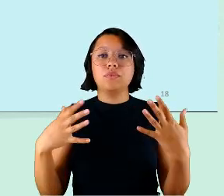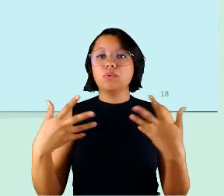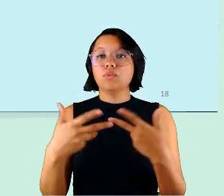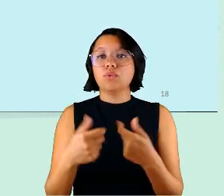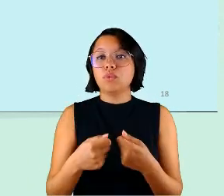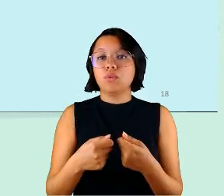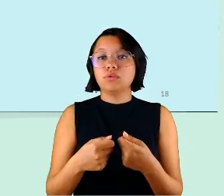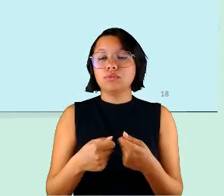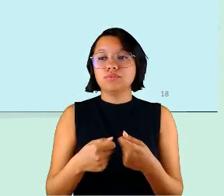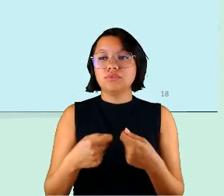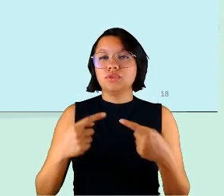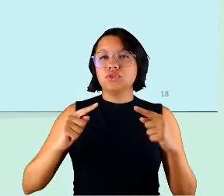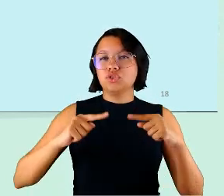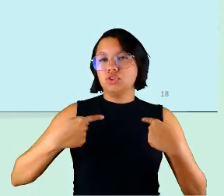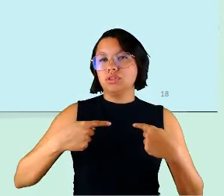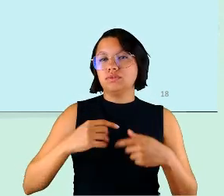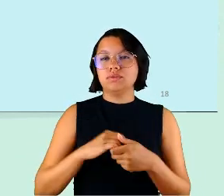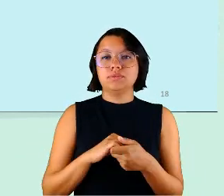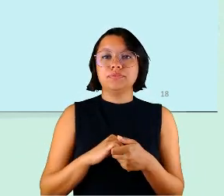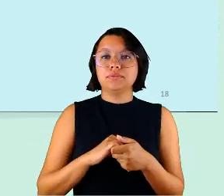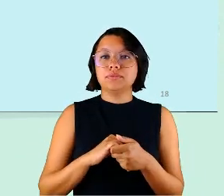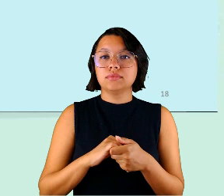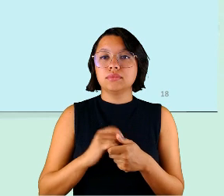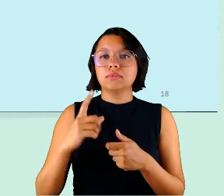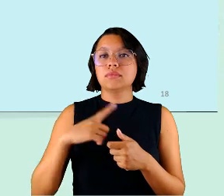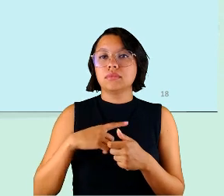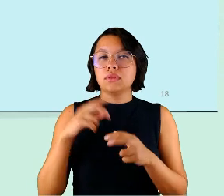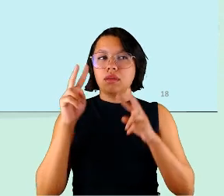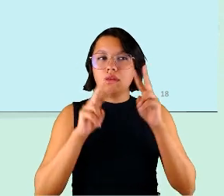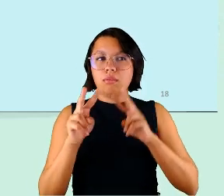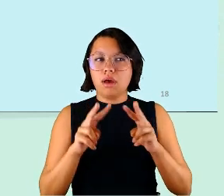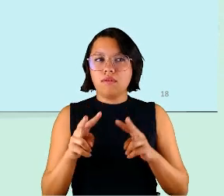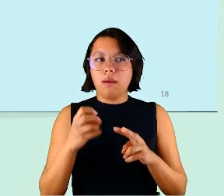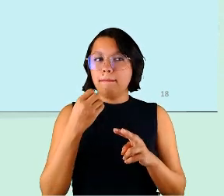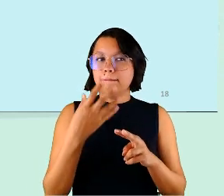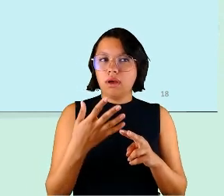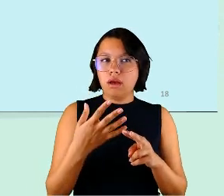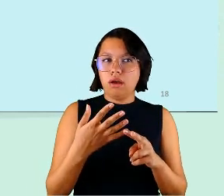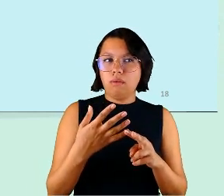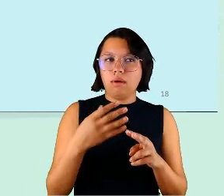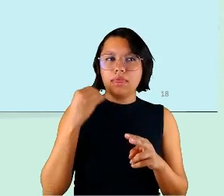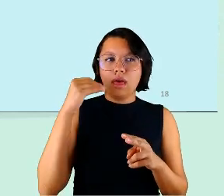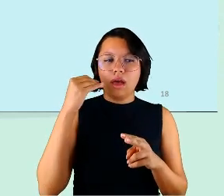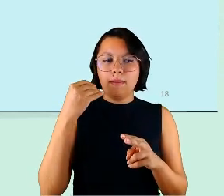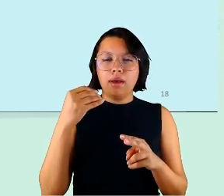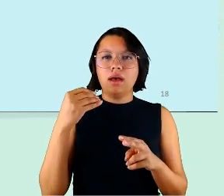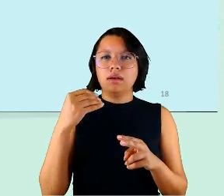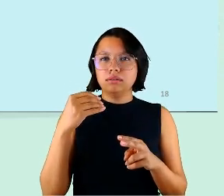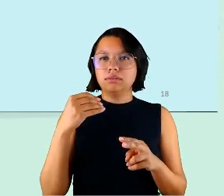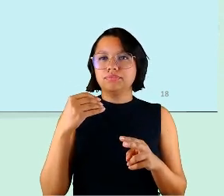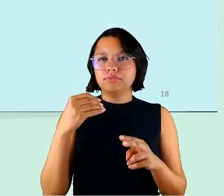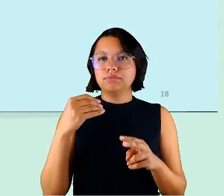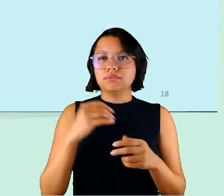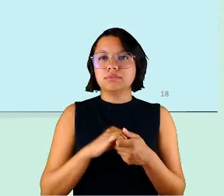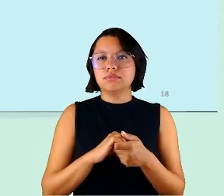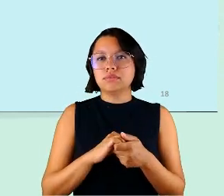desafios se tem uma avaliação positiva da experiência de